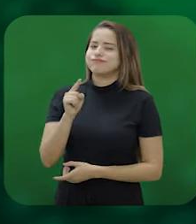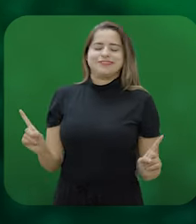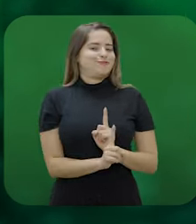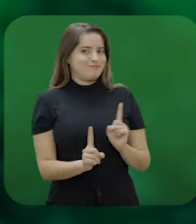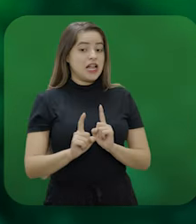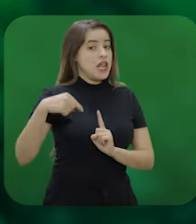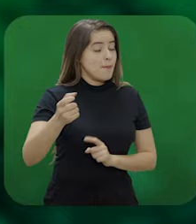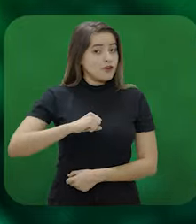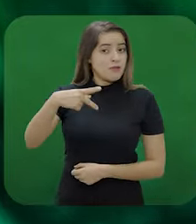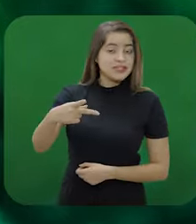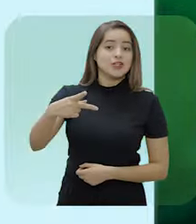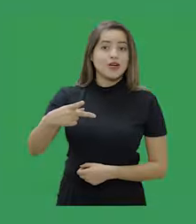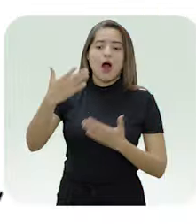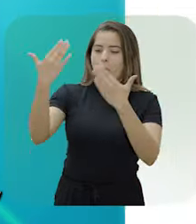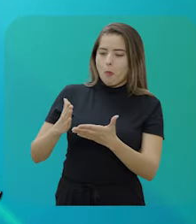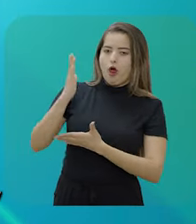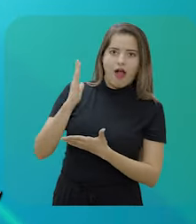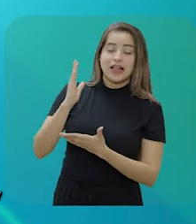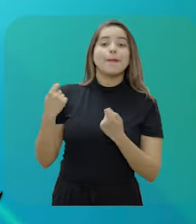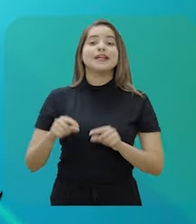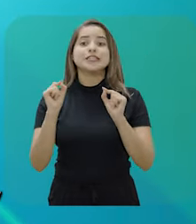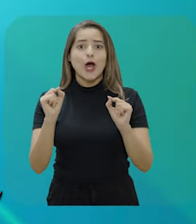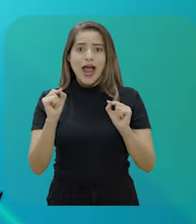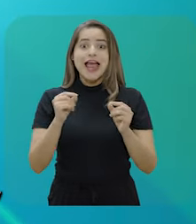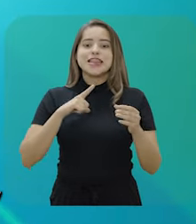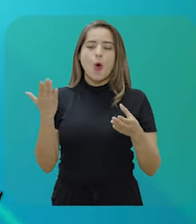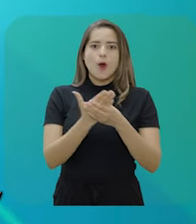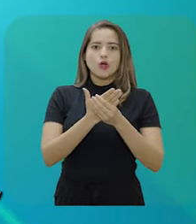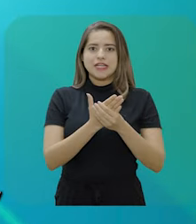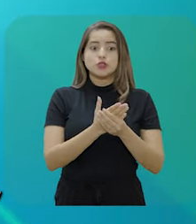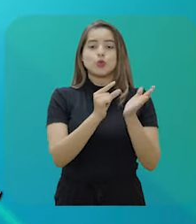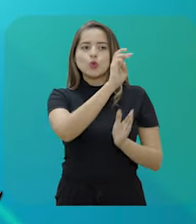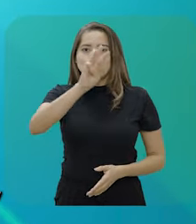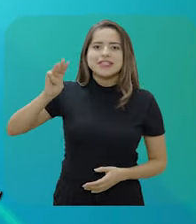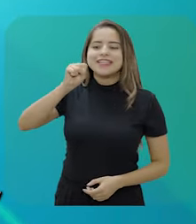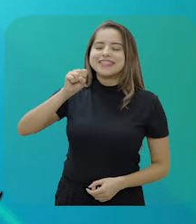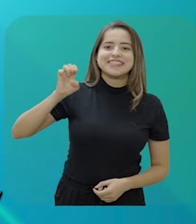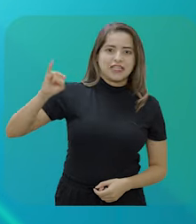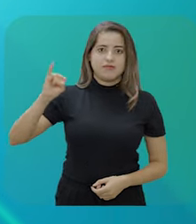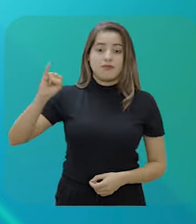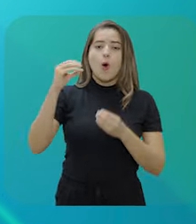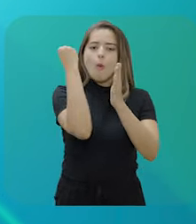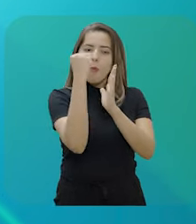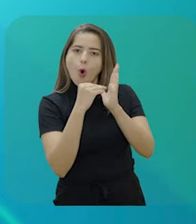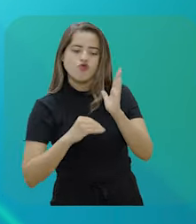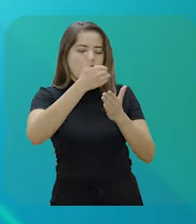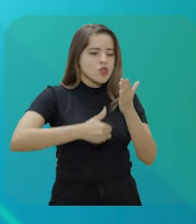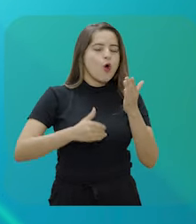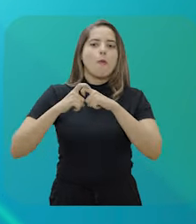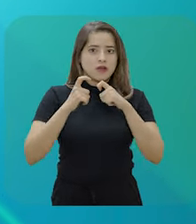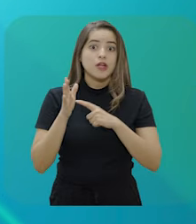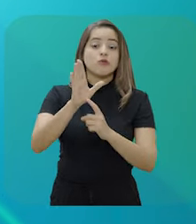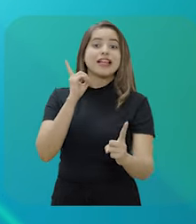ficará isento de pagar imposto de renda? Não! Após a aposentadoria ter sido efetivada, é necessário abrir um